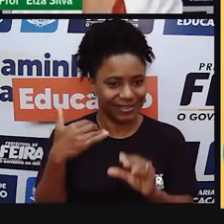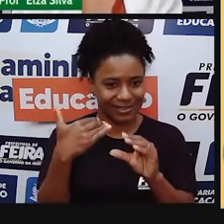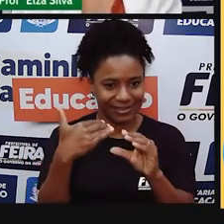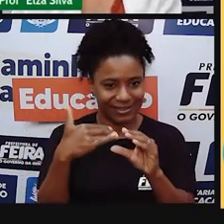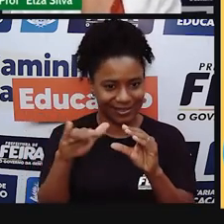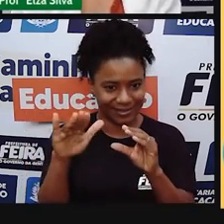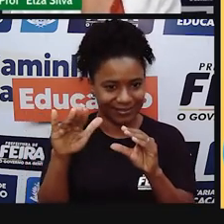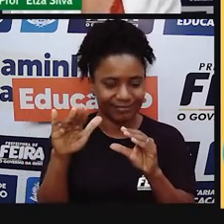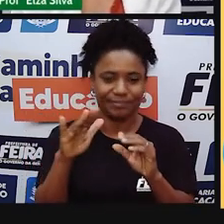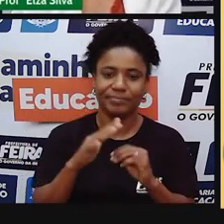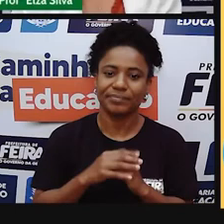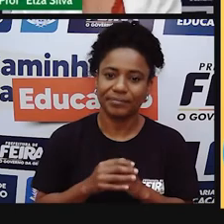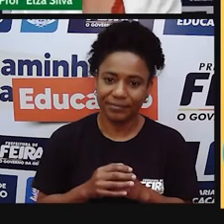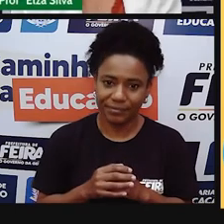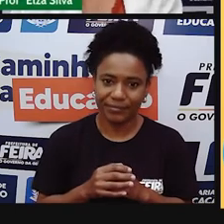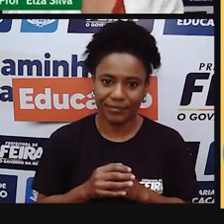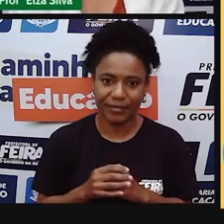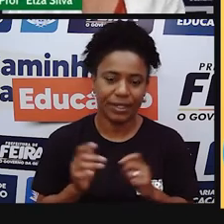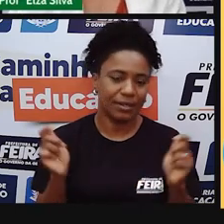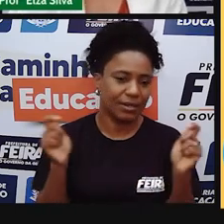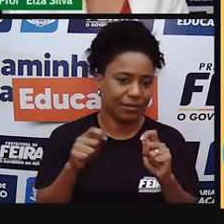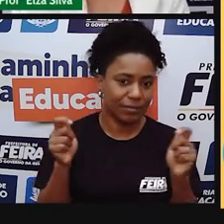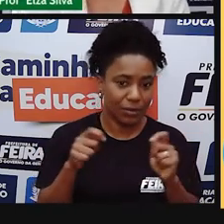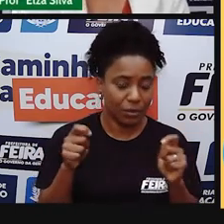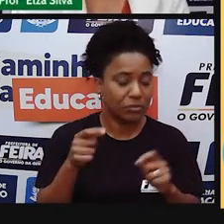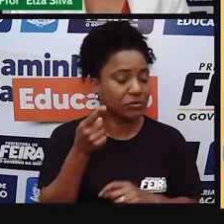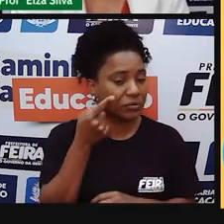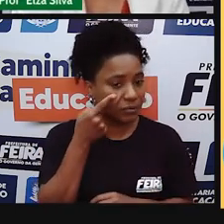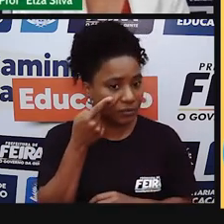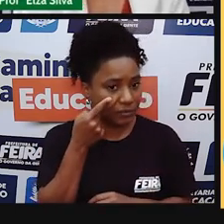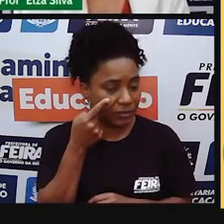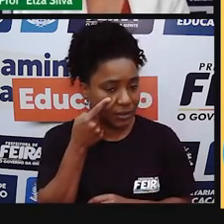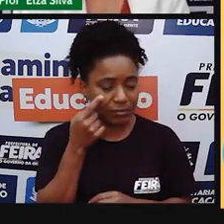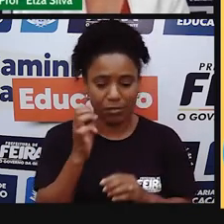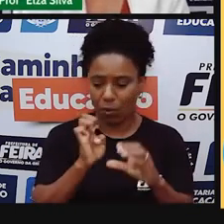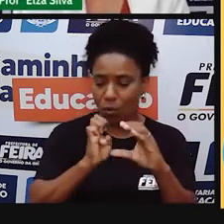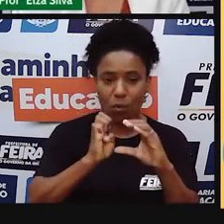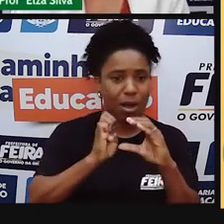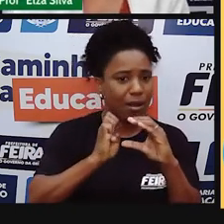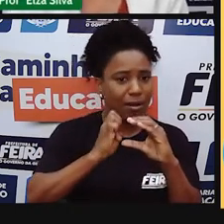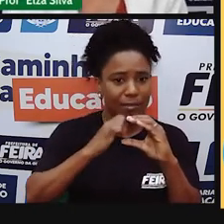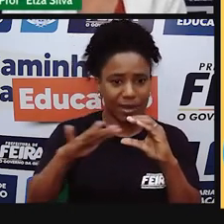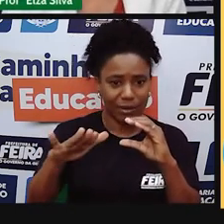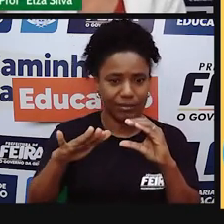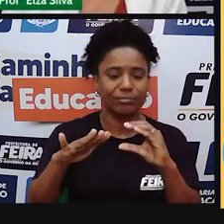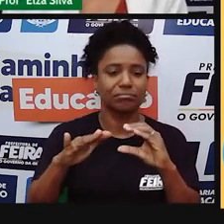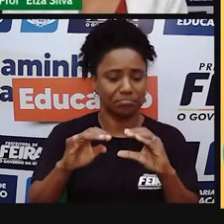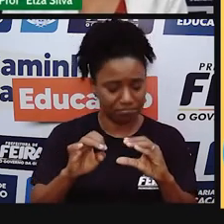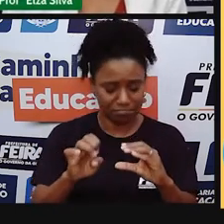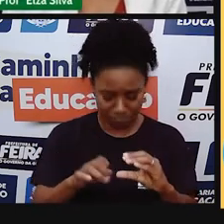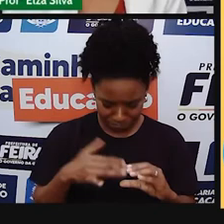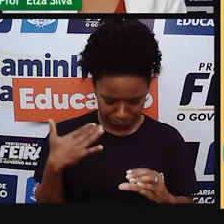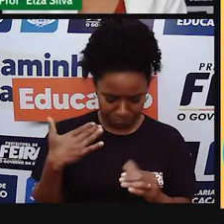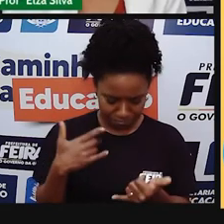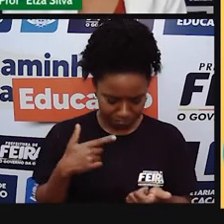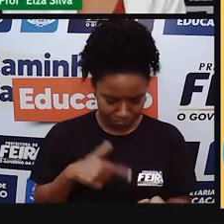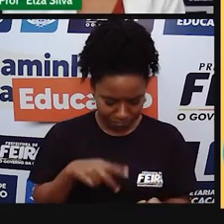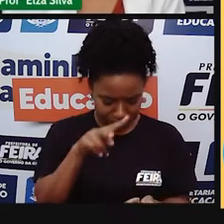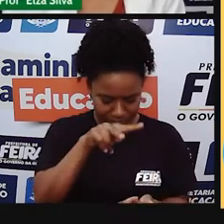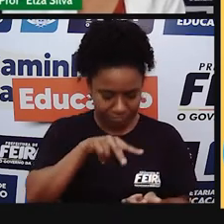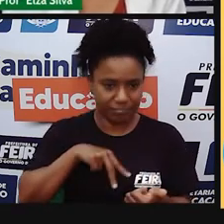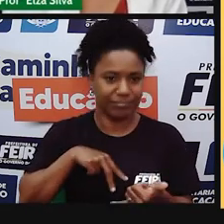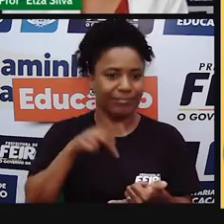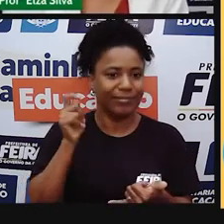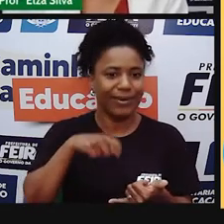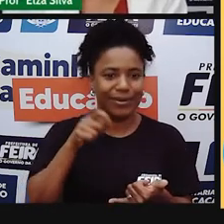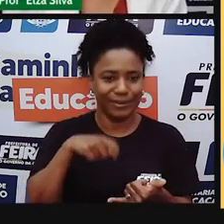my e-mail in the morning. Então, eu posso verificar meus e-mails pela manhã, por exemplo, é claro. Por